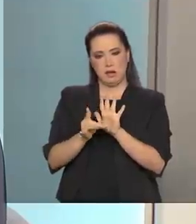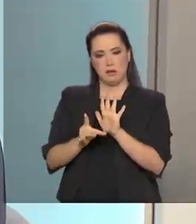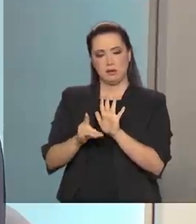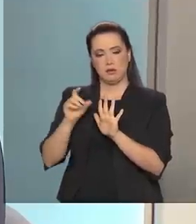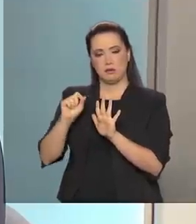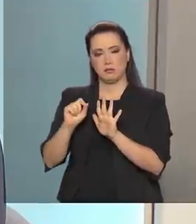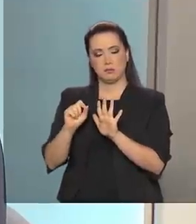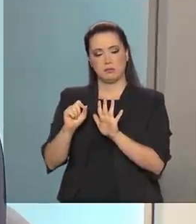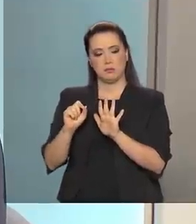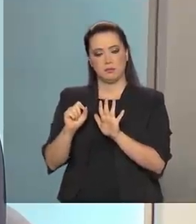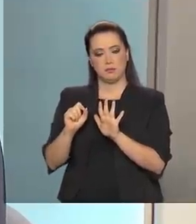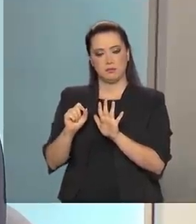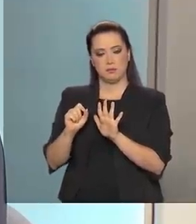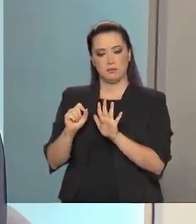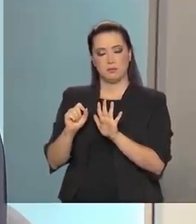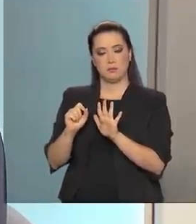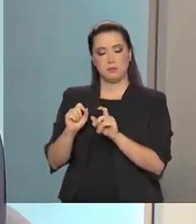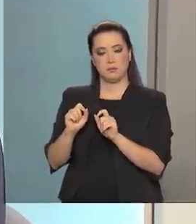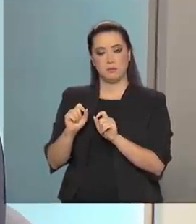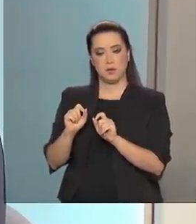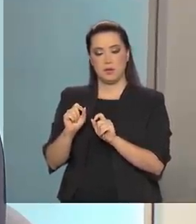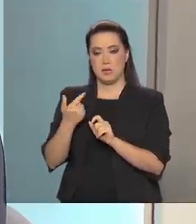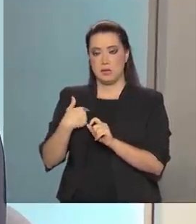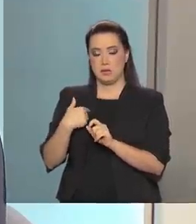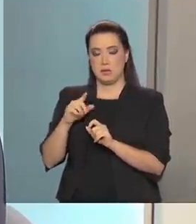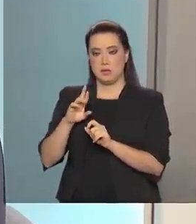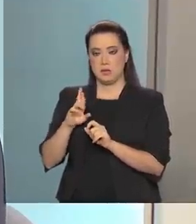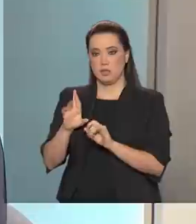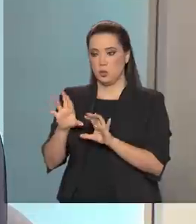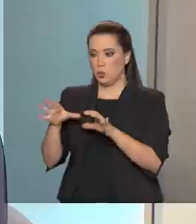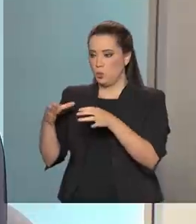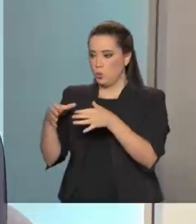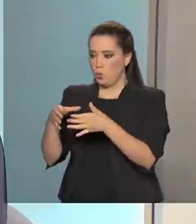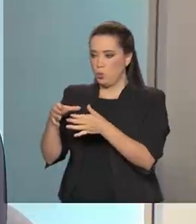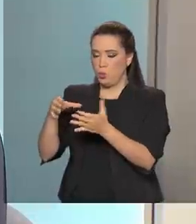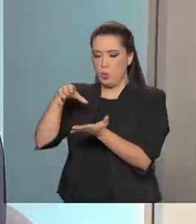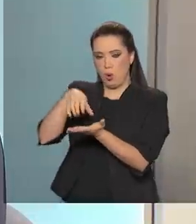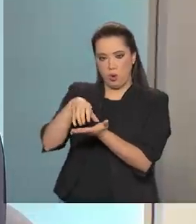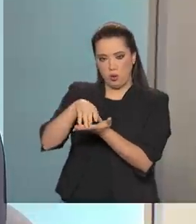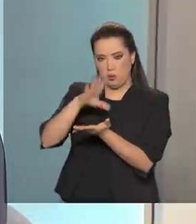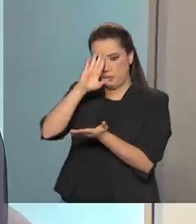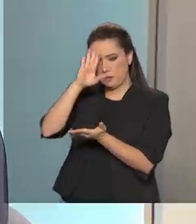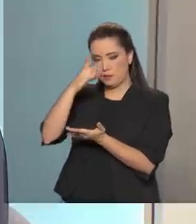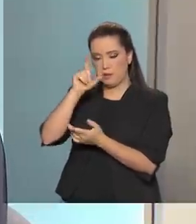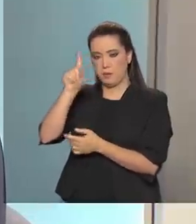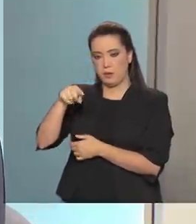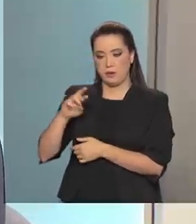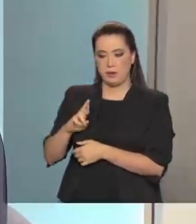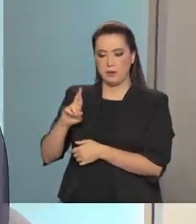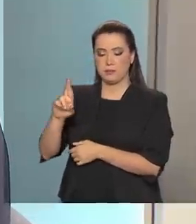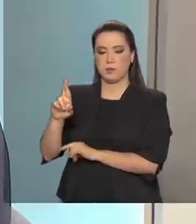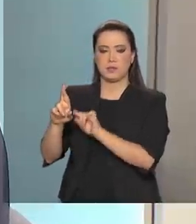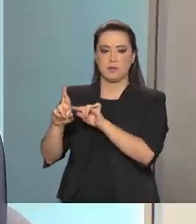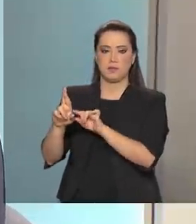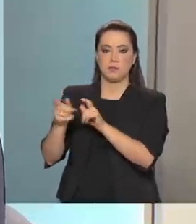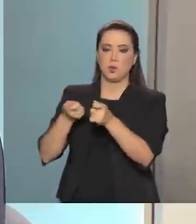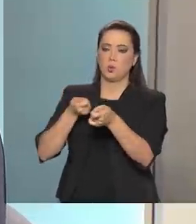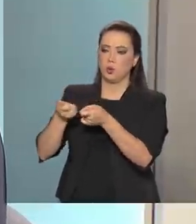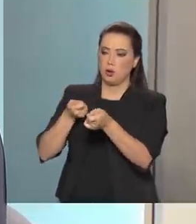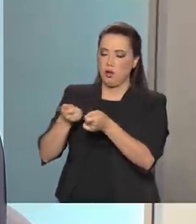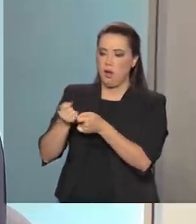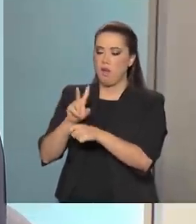contexto que a Autoridade Nacional de Proteção de Dados seria responsável por regular,